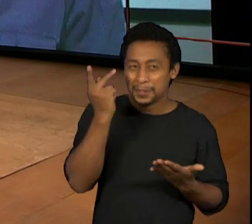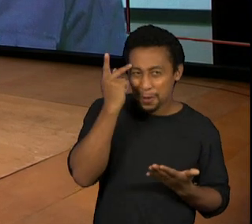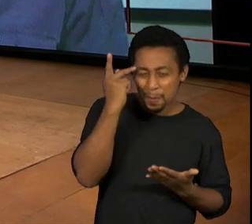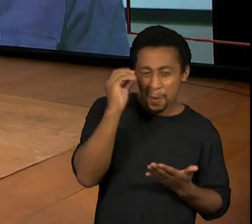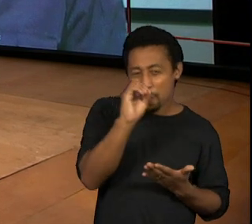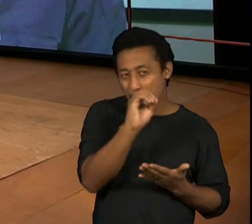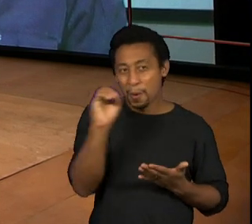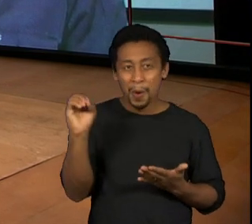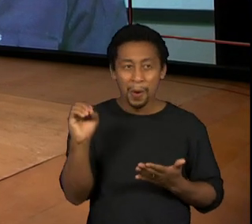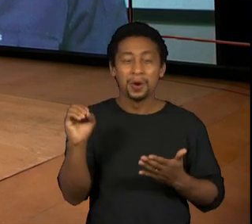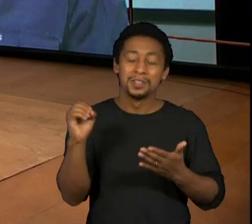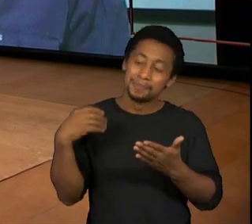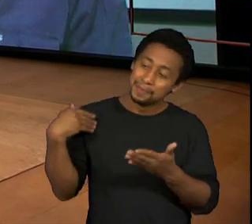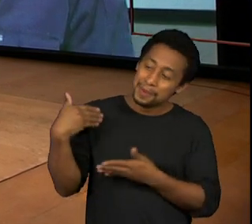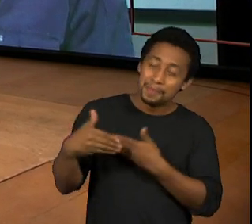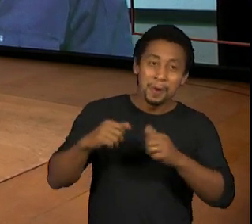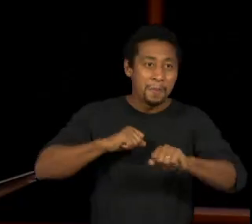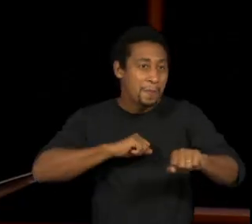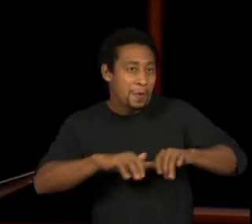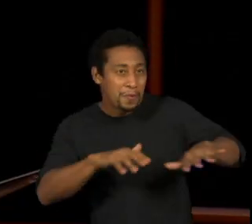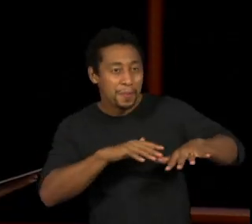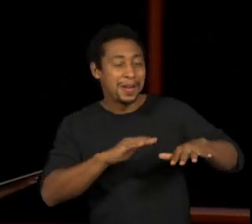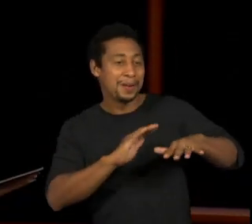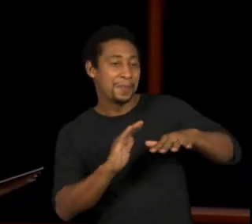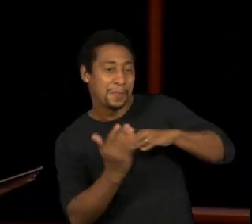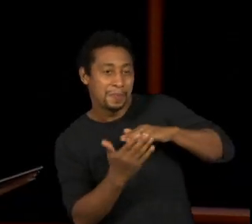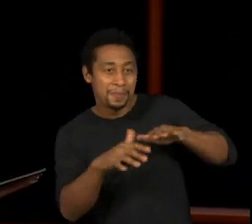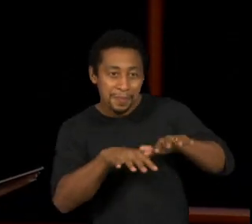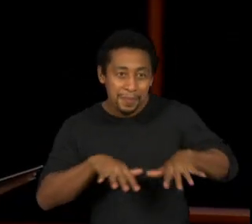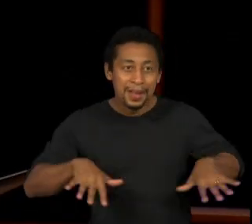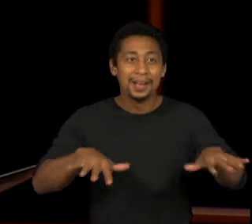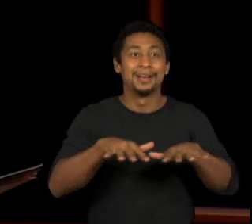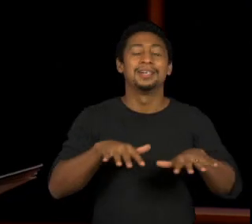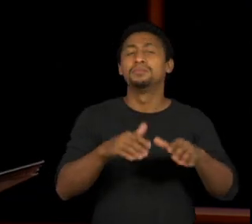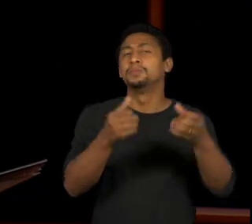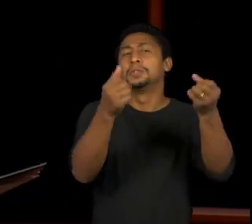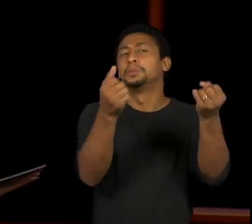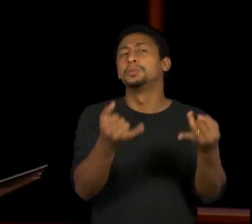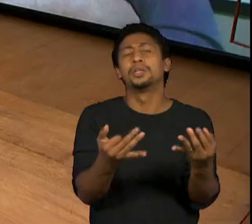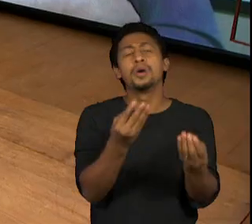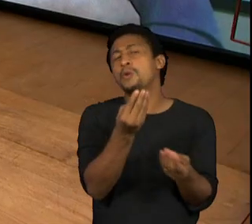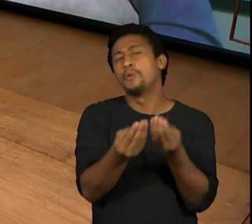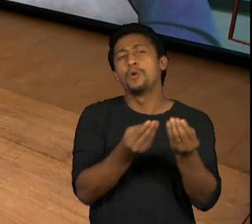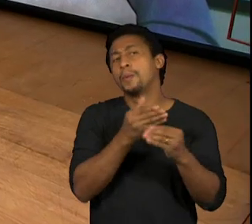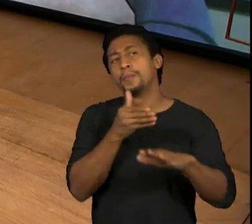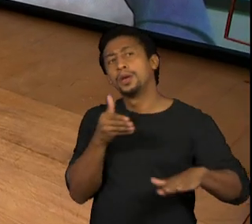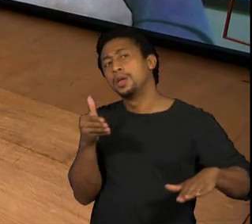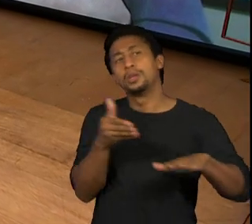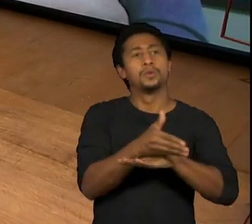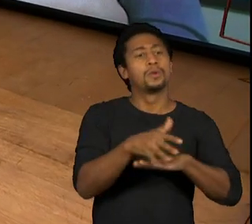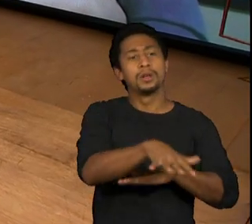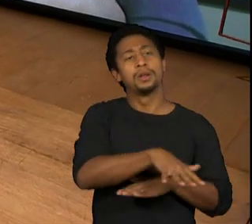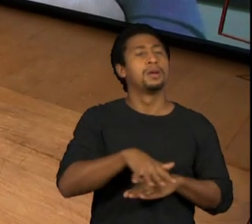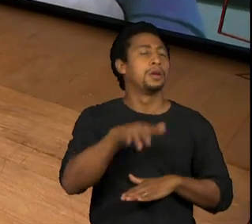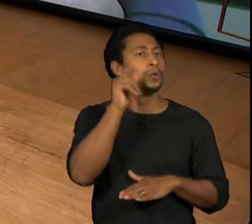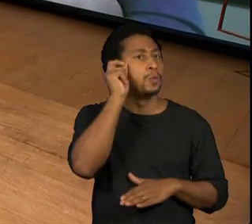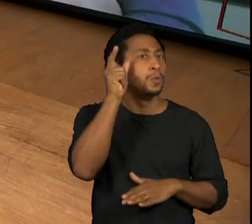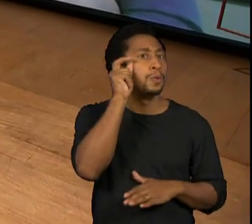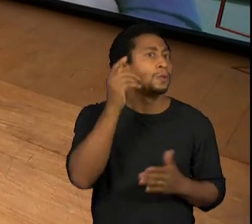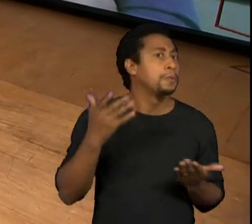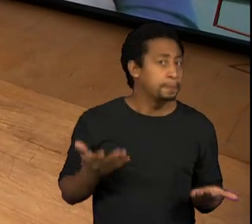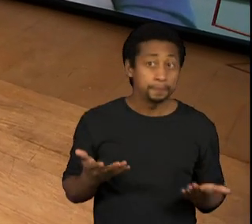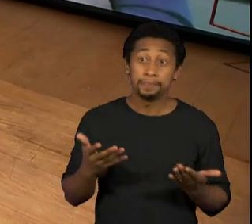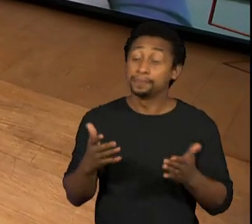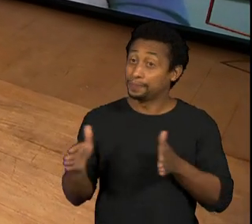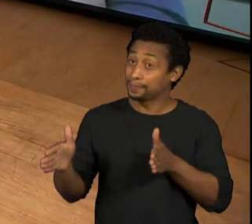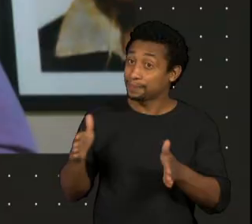os movimentos que aconteciam no bairro e tal. Como é que você descobriu esse mundo da cultura? Foram anos muito agitados, a década de 60,